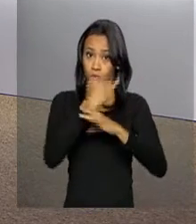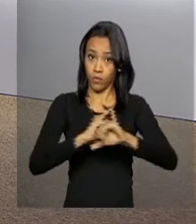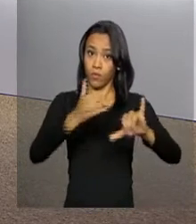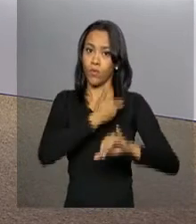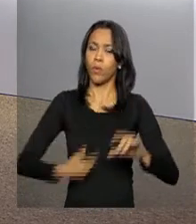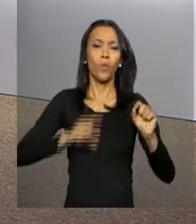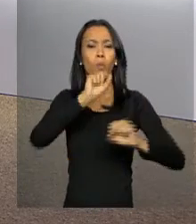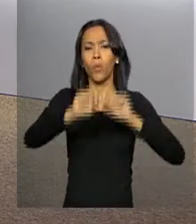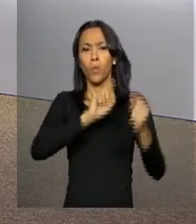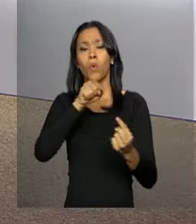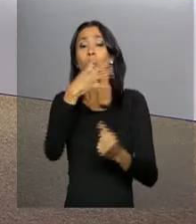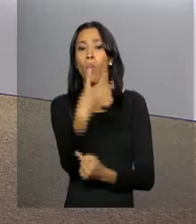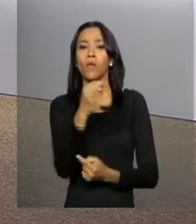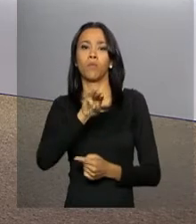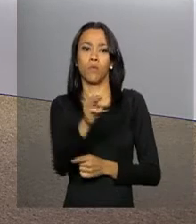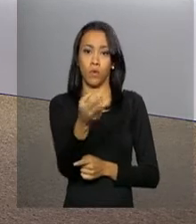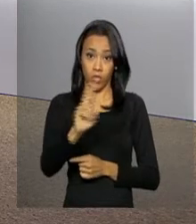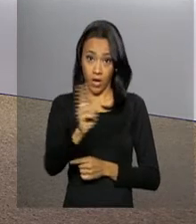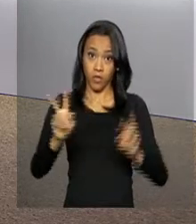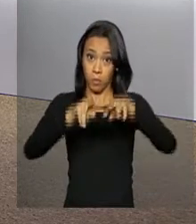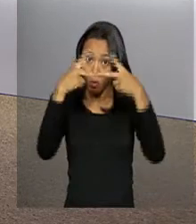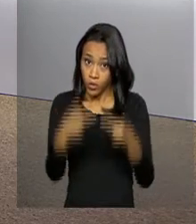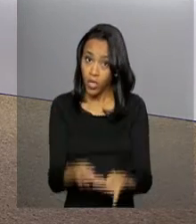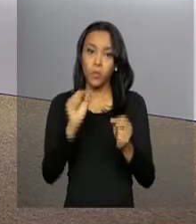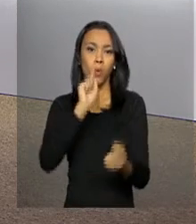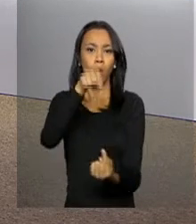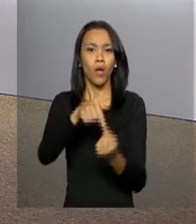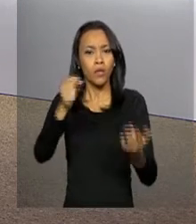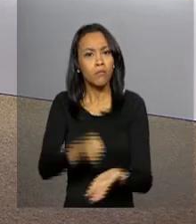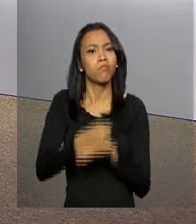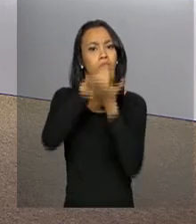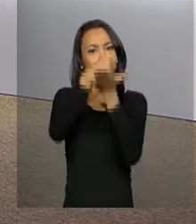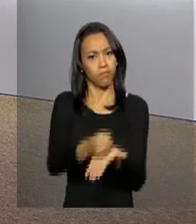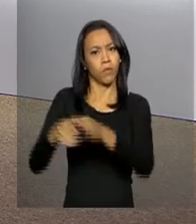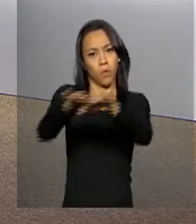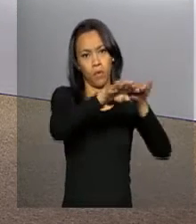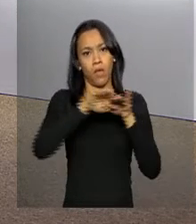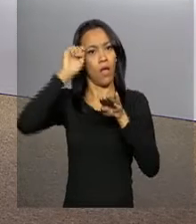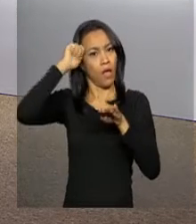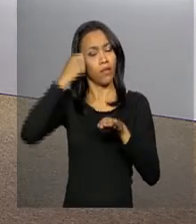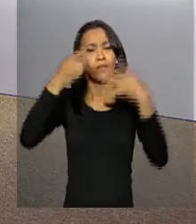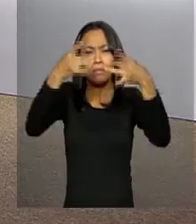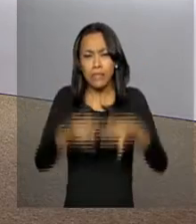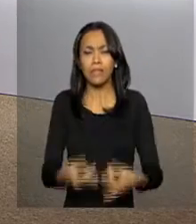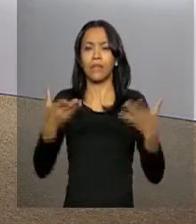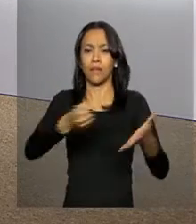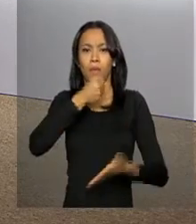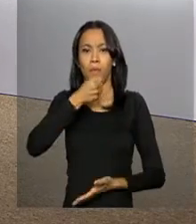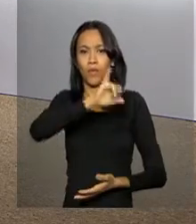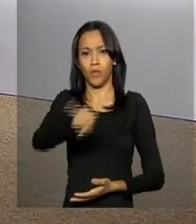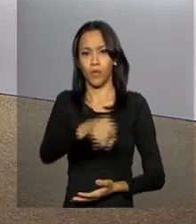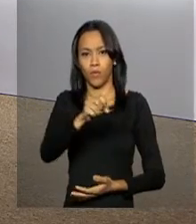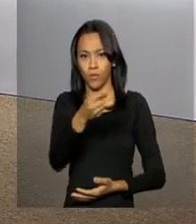disponibilizar mais de 4 milhões de reais para projetos que promovam a igualdade racial. Os detalhes com o repórter João Pedro Neto.